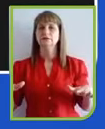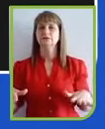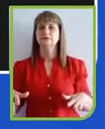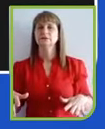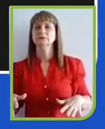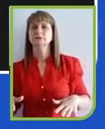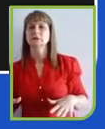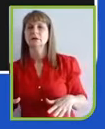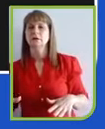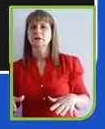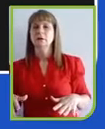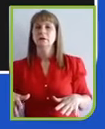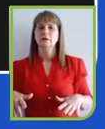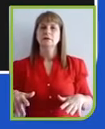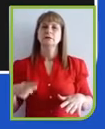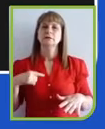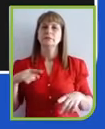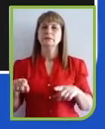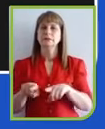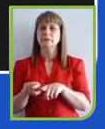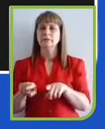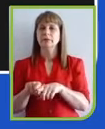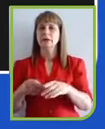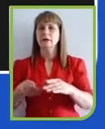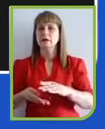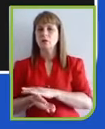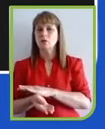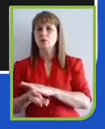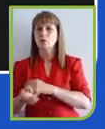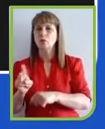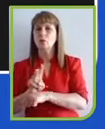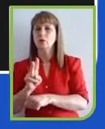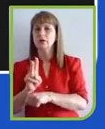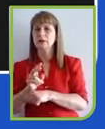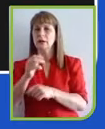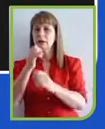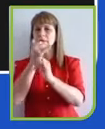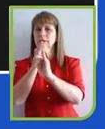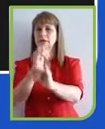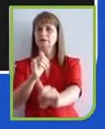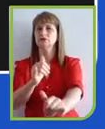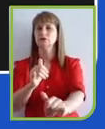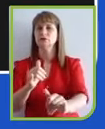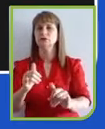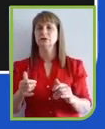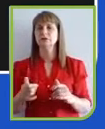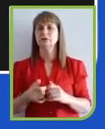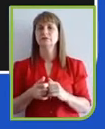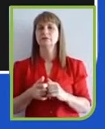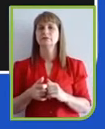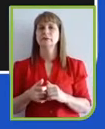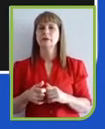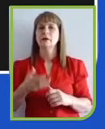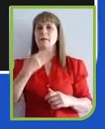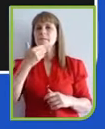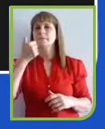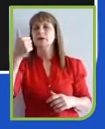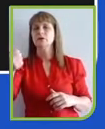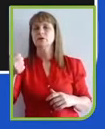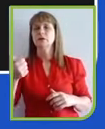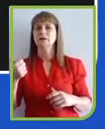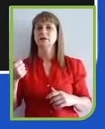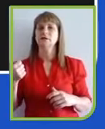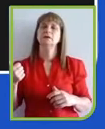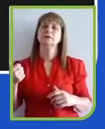já é uma realidade, a desmaterialização e o circuito fechado, a melhoria da eficiência energética,